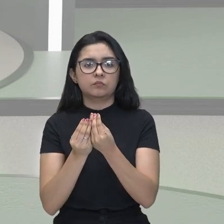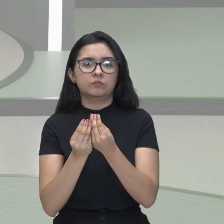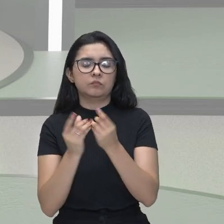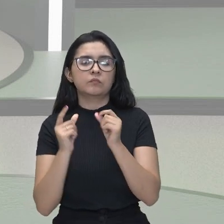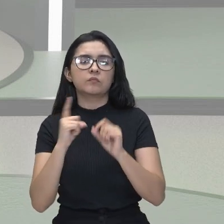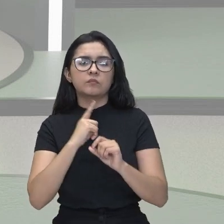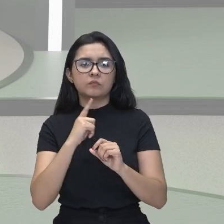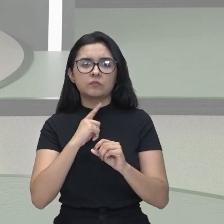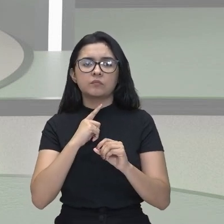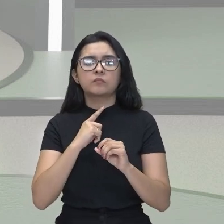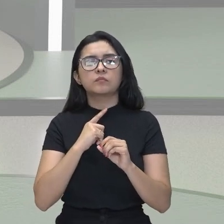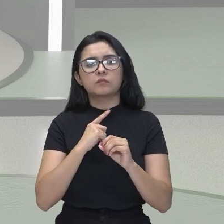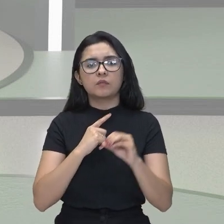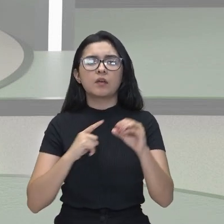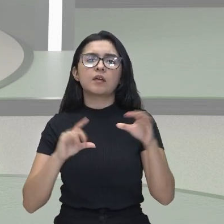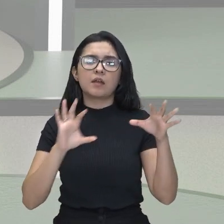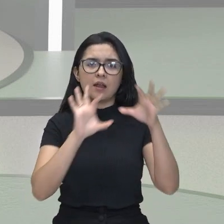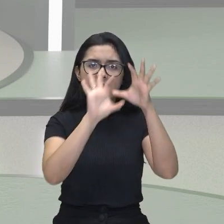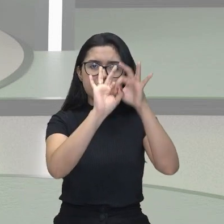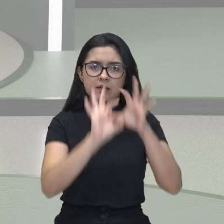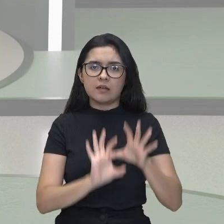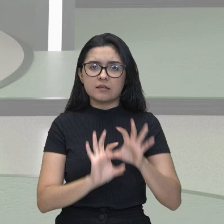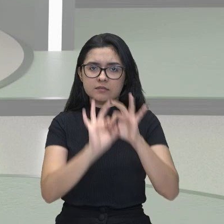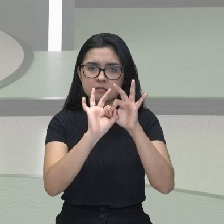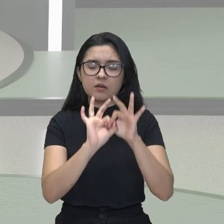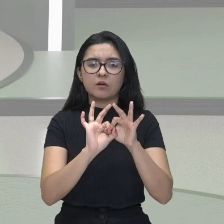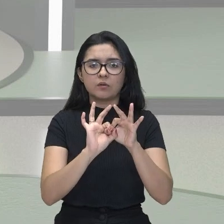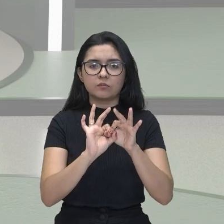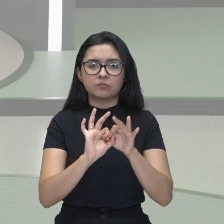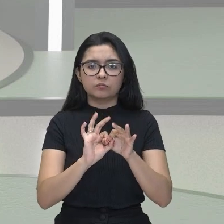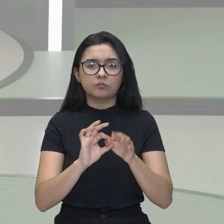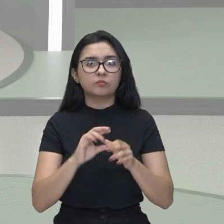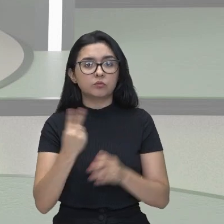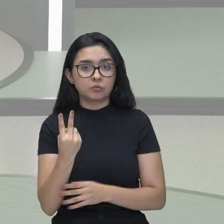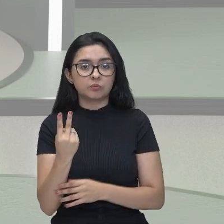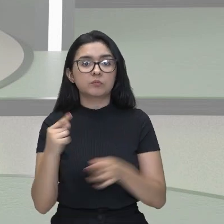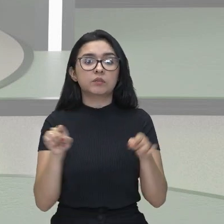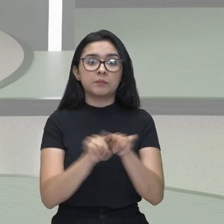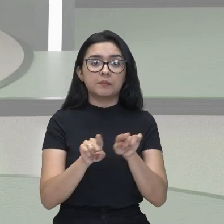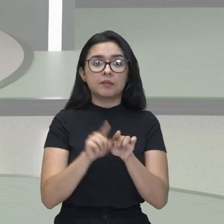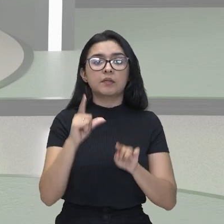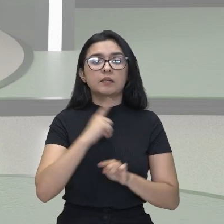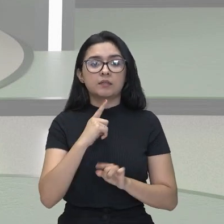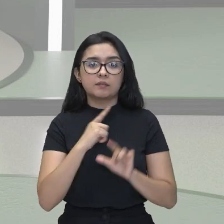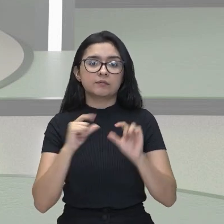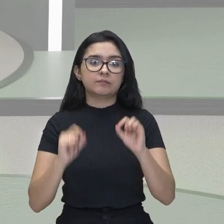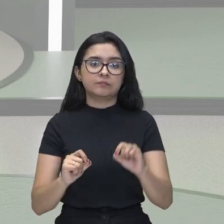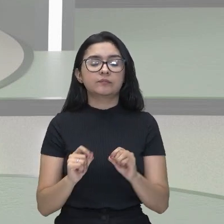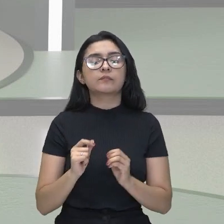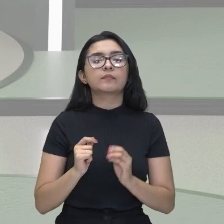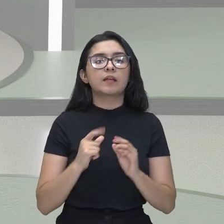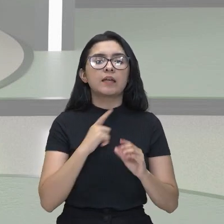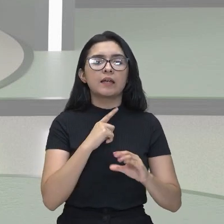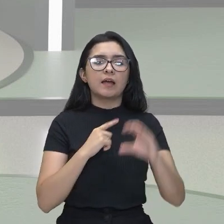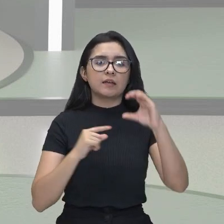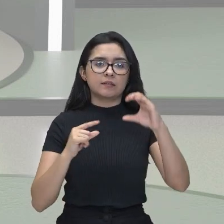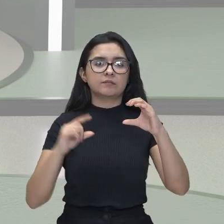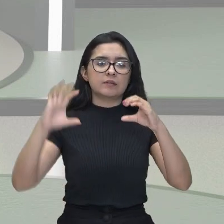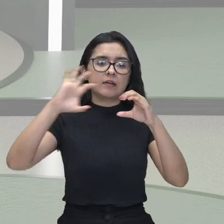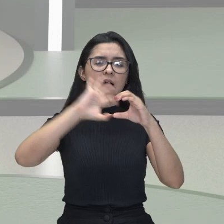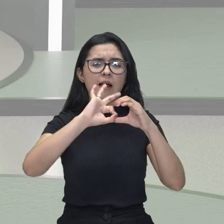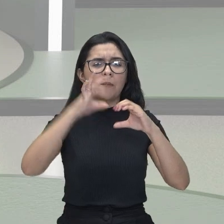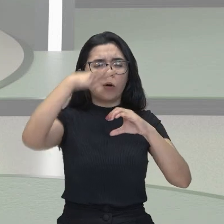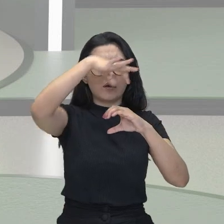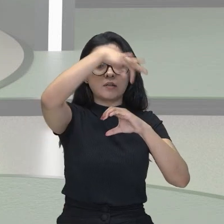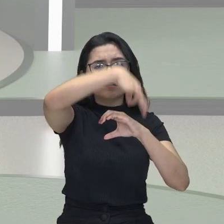uma ligação dupla, e eu tenho ligantes diferentes em cada carbono. Estão percebendo